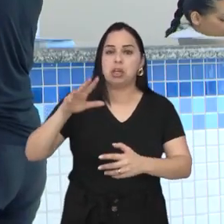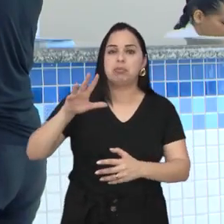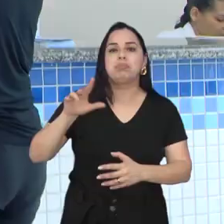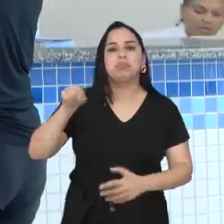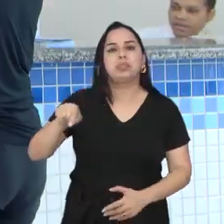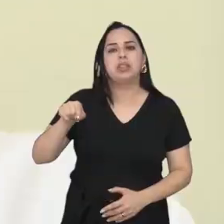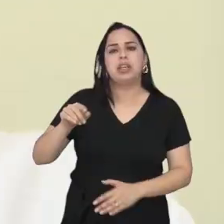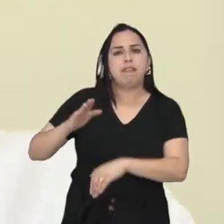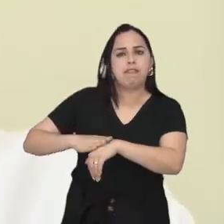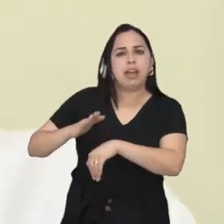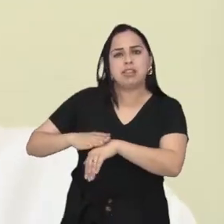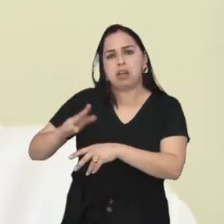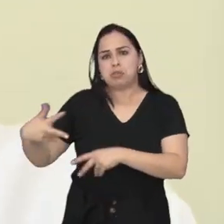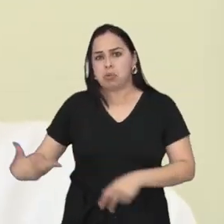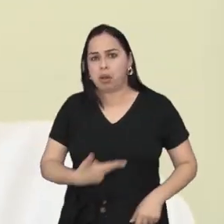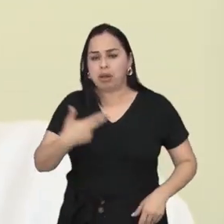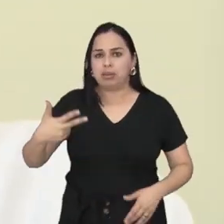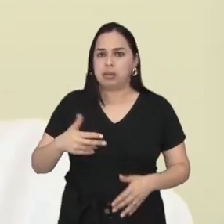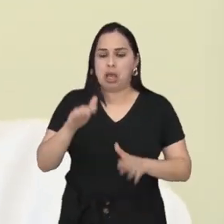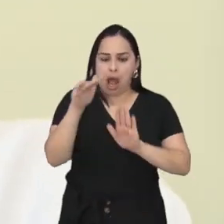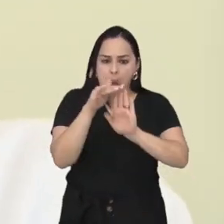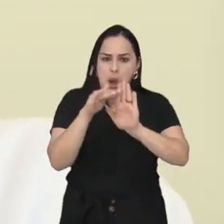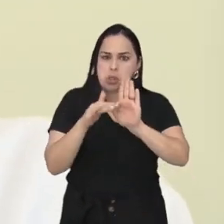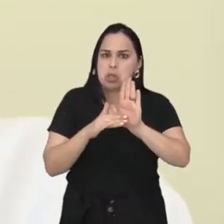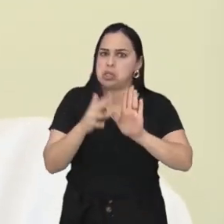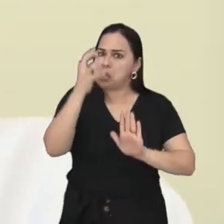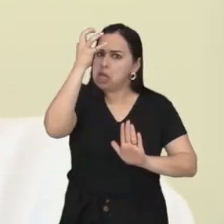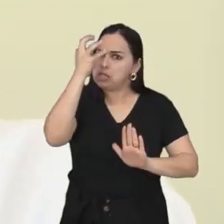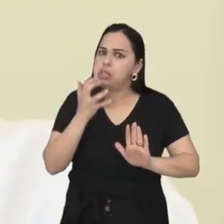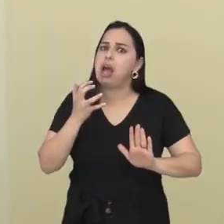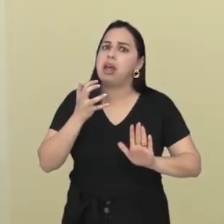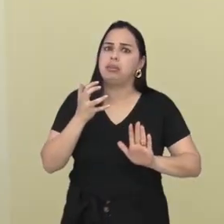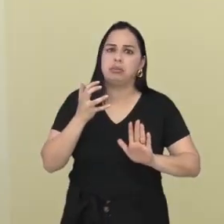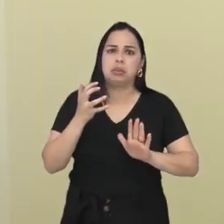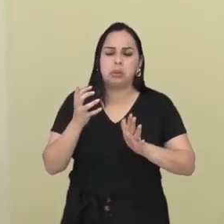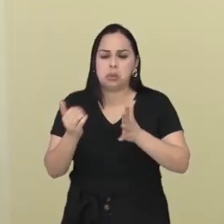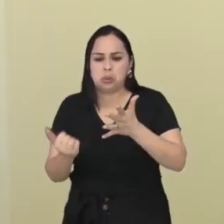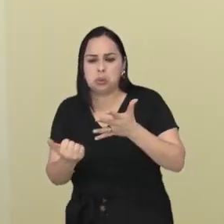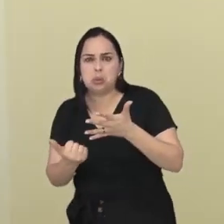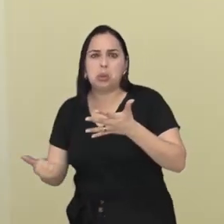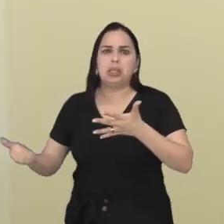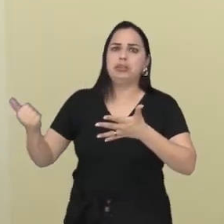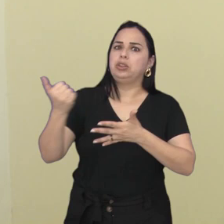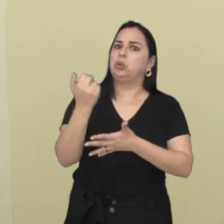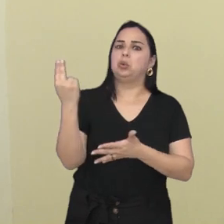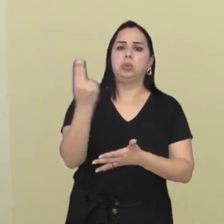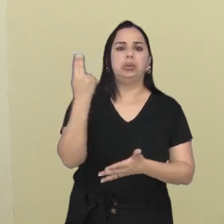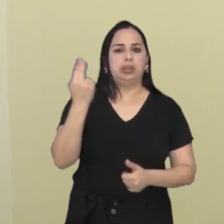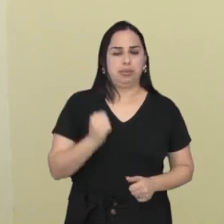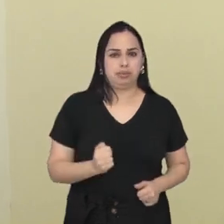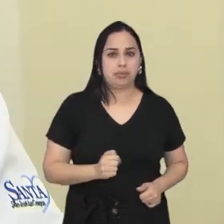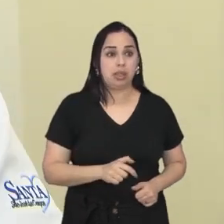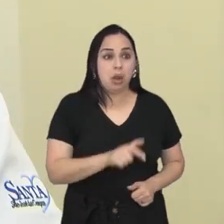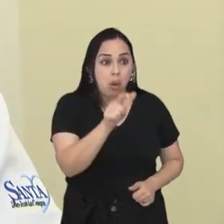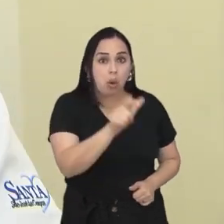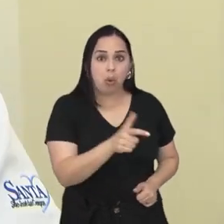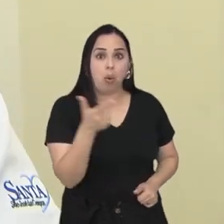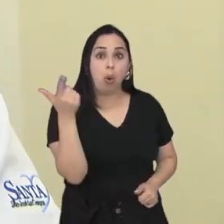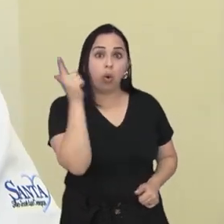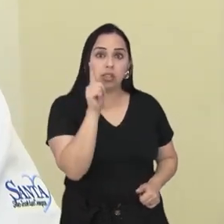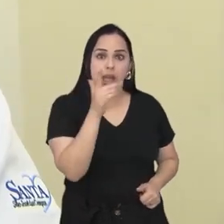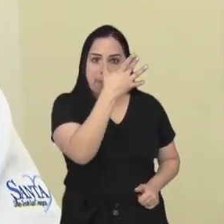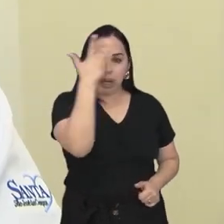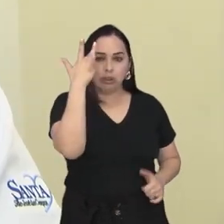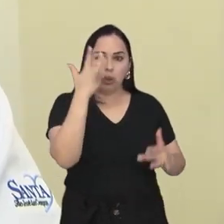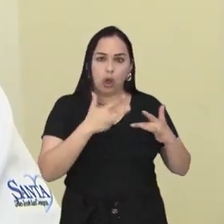o procedimento, explica que a lista de espera obedece a critérios sérios e que não há possibilidade de furar a fila. Quando tem um